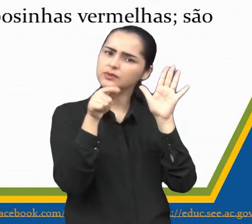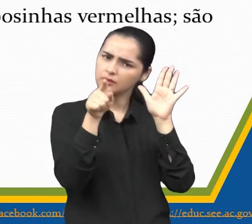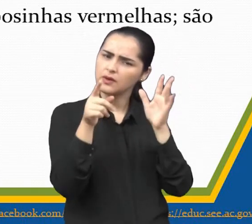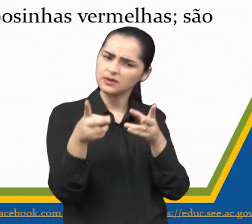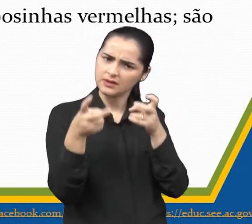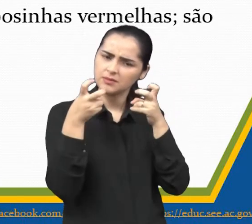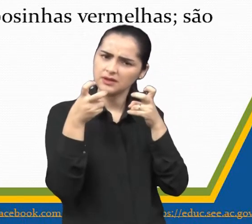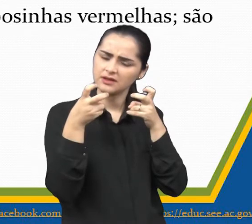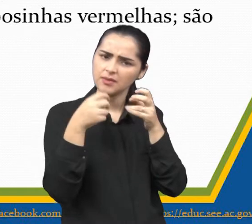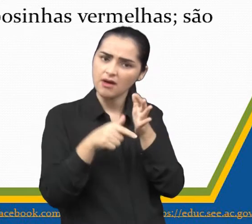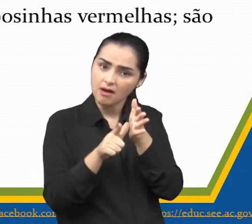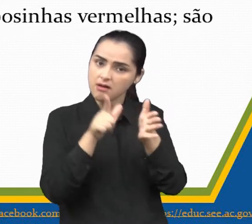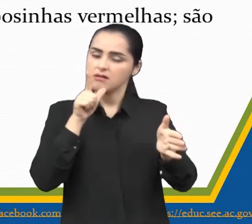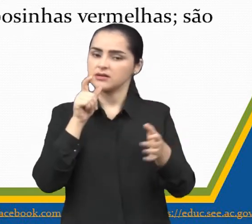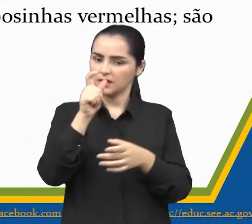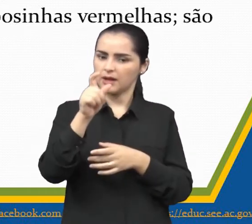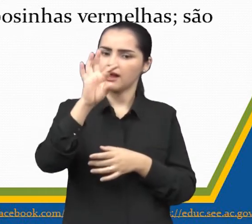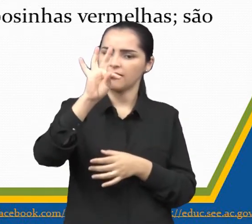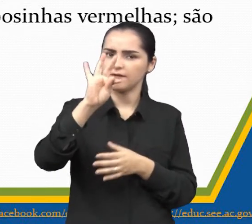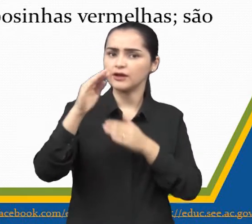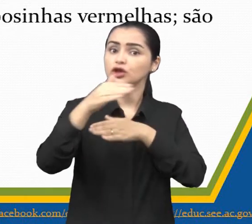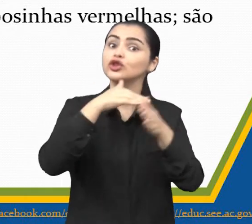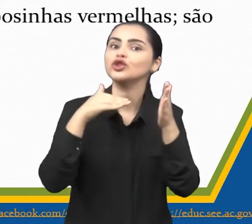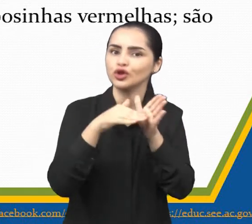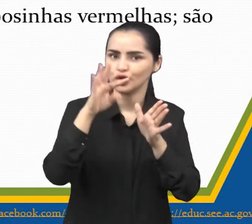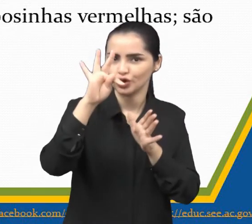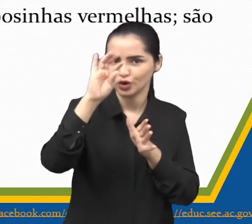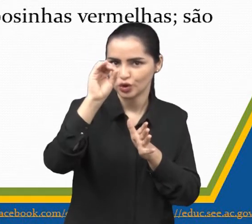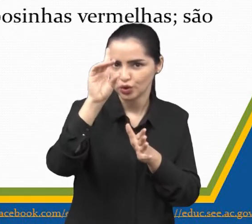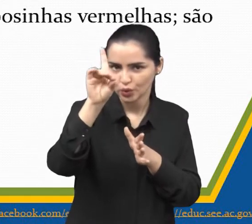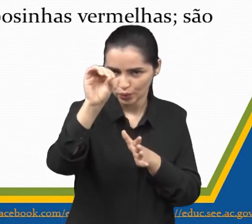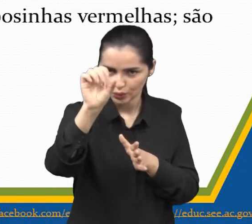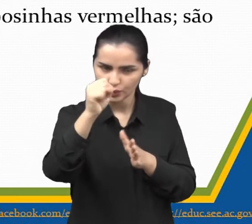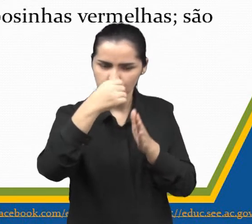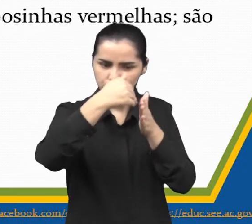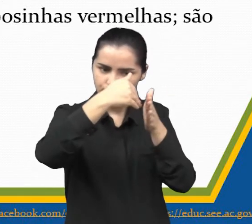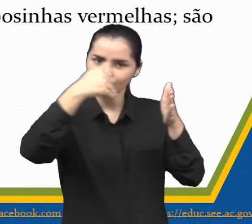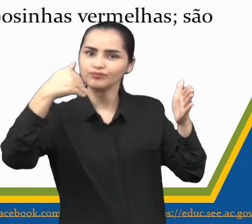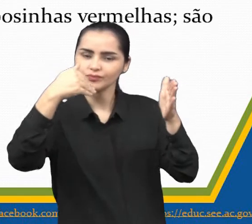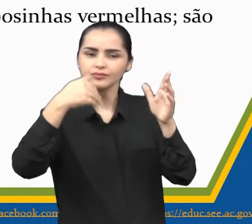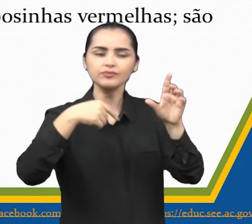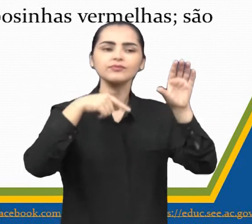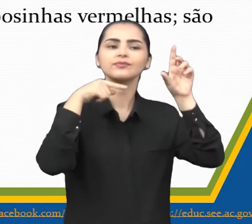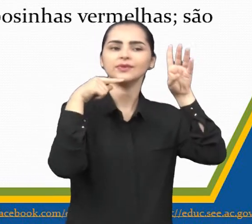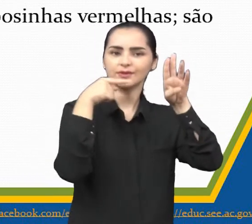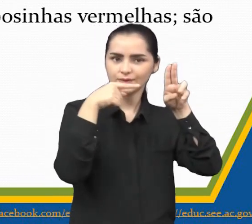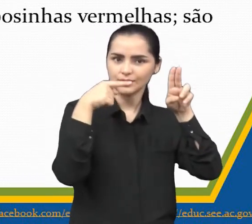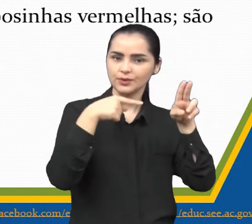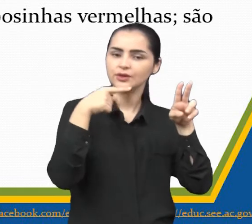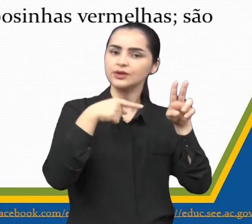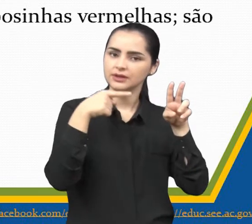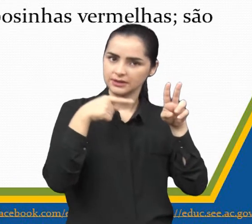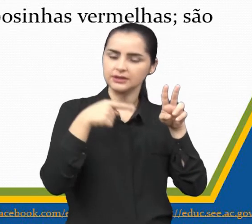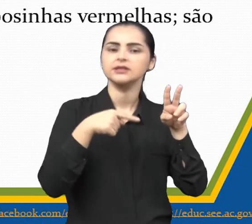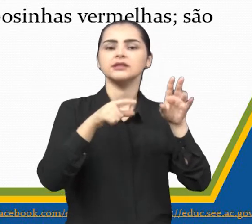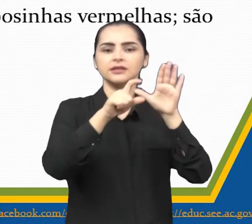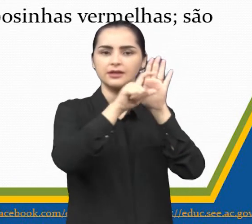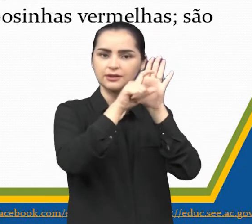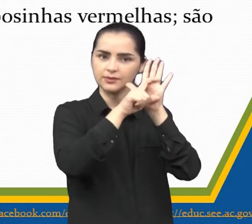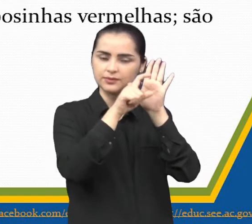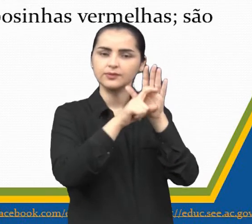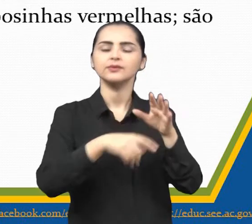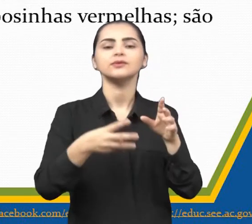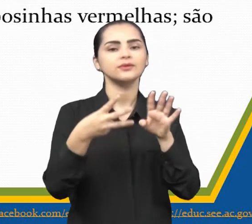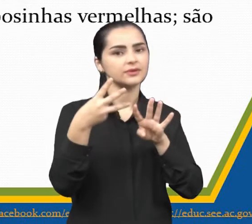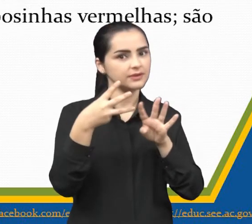observarem, tem esse espacozinho aí, tá? Primeiro parágrafo, segundo parágrafo e terceiro,